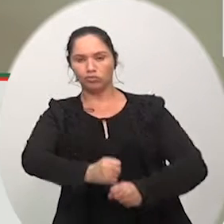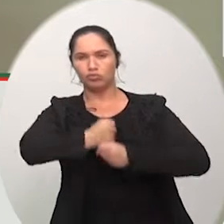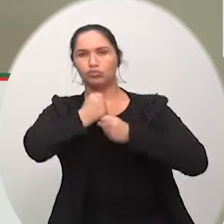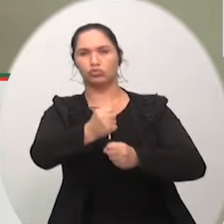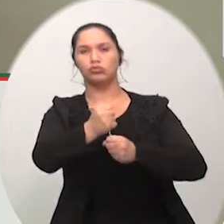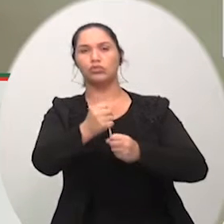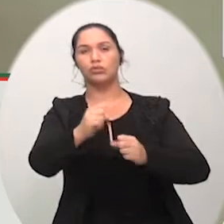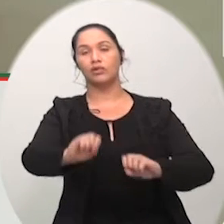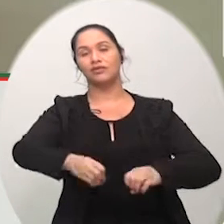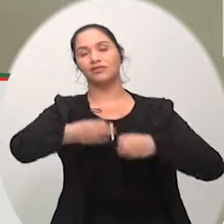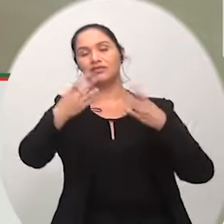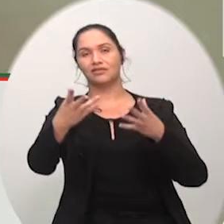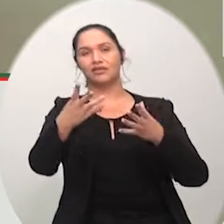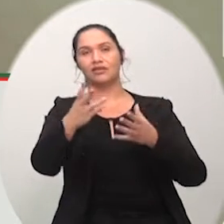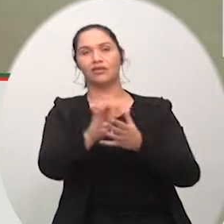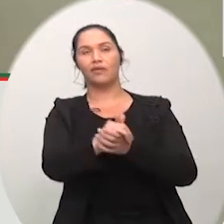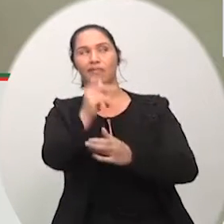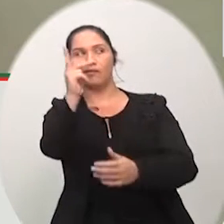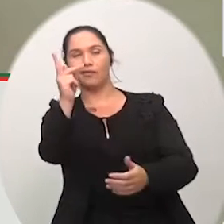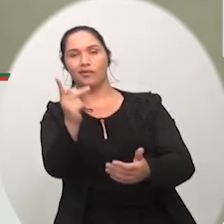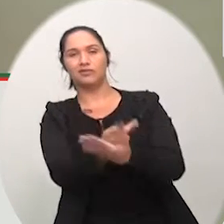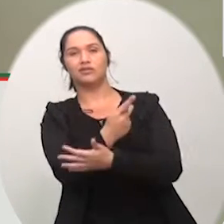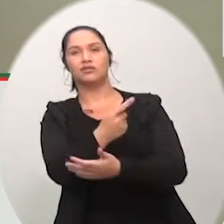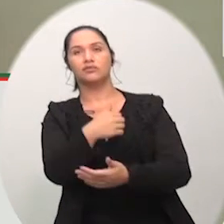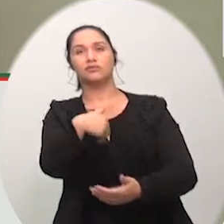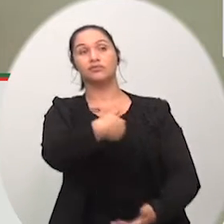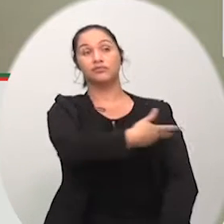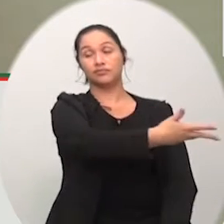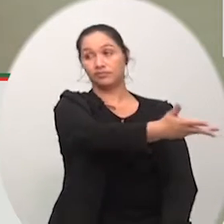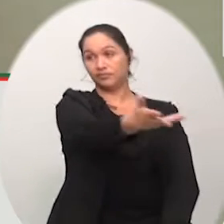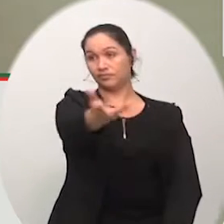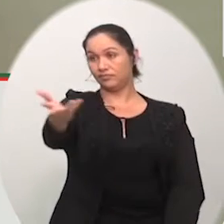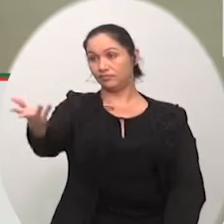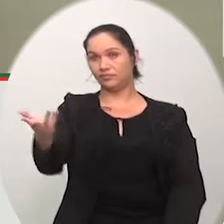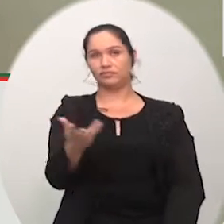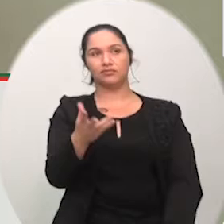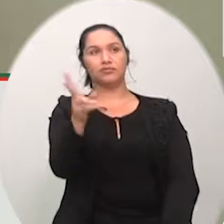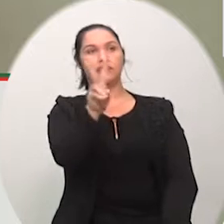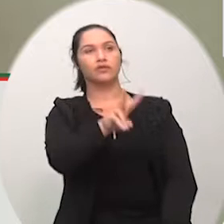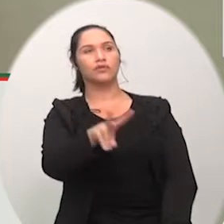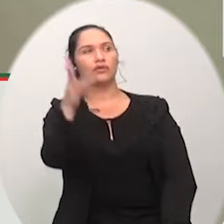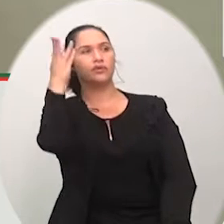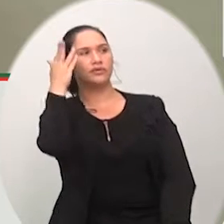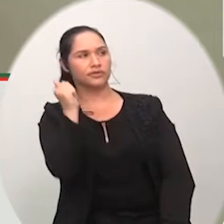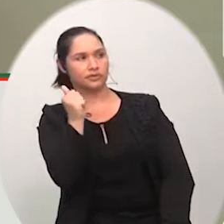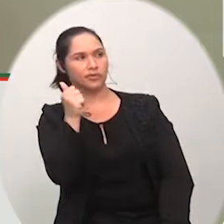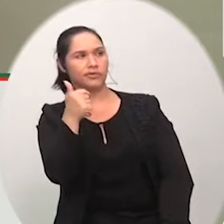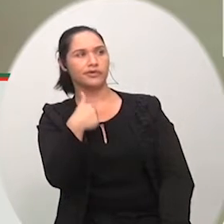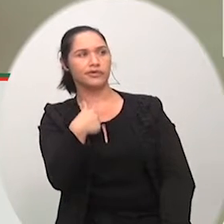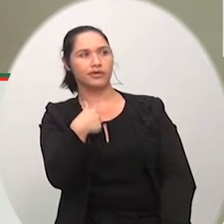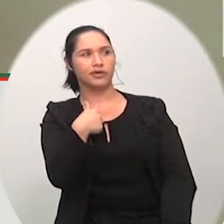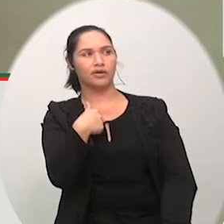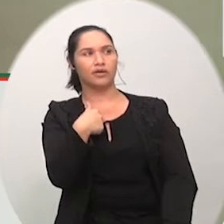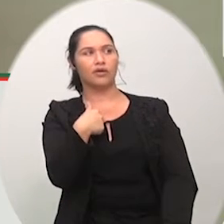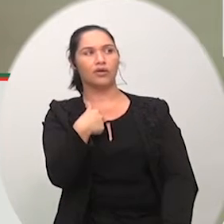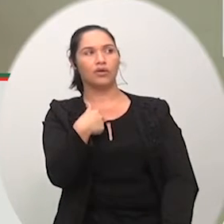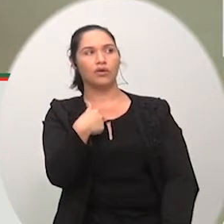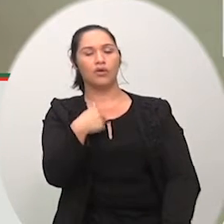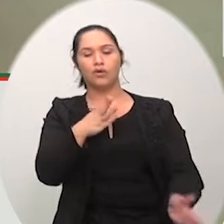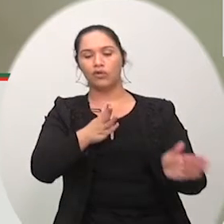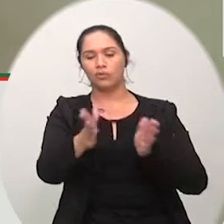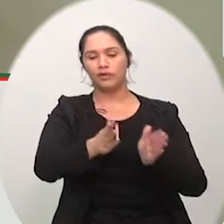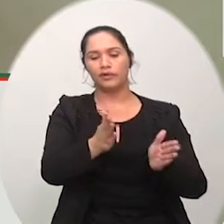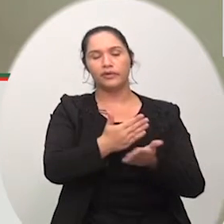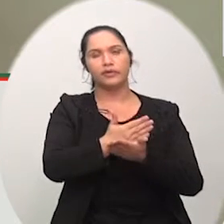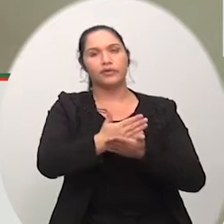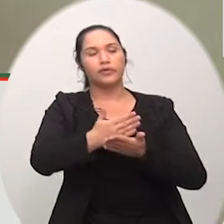cidade de Criciúma e é sabido de todos os colegas vereadores que desde o começo desse mandato eu tenho levantado e tenho defendido